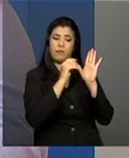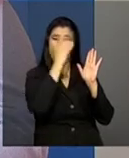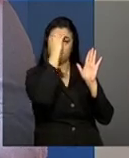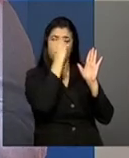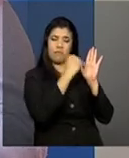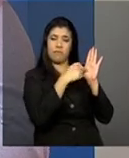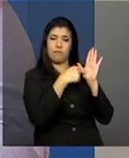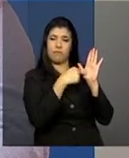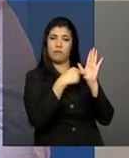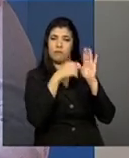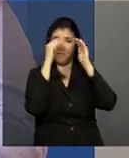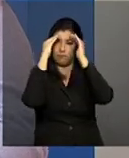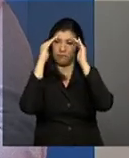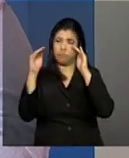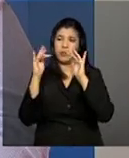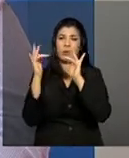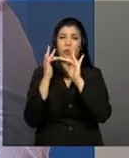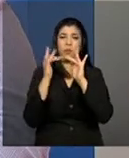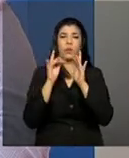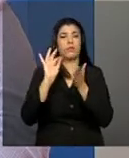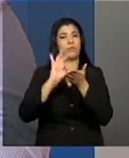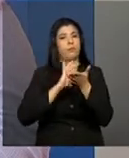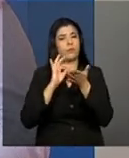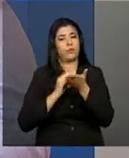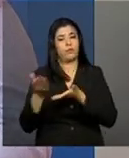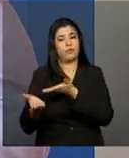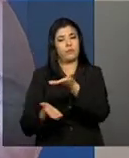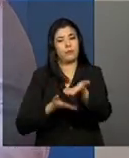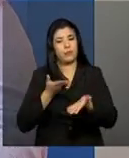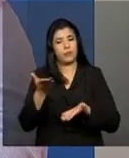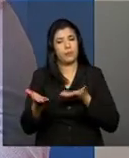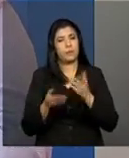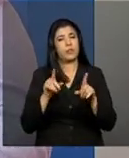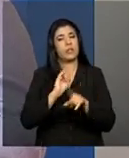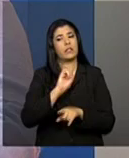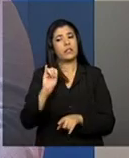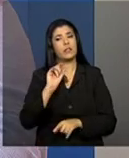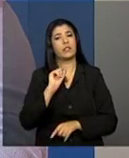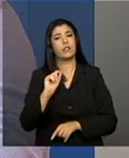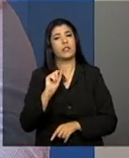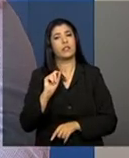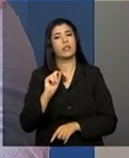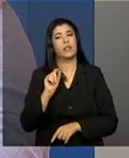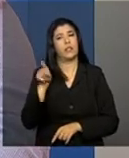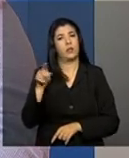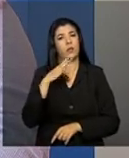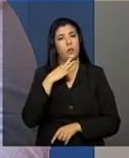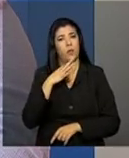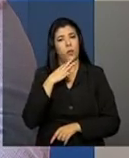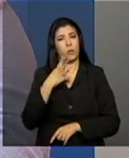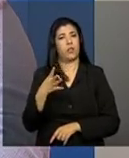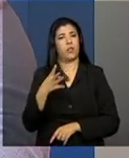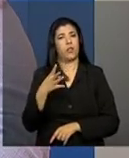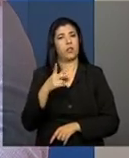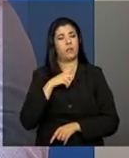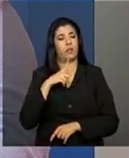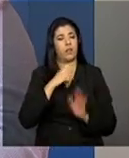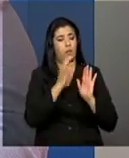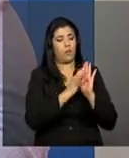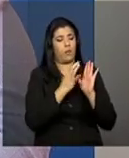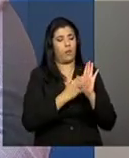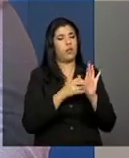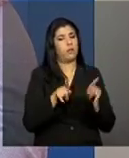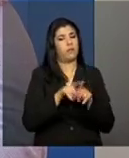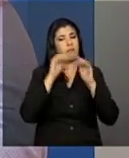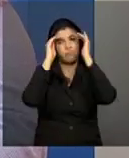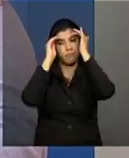tratar com ele, registrar essas tratativas e ser do conhecimento do usuário essas tratativas. Então,